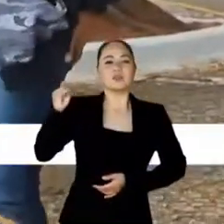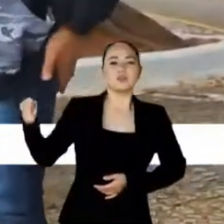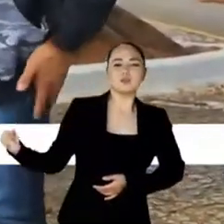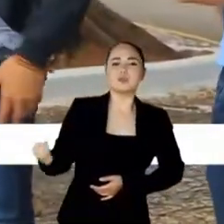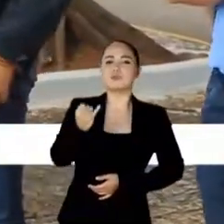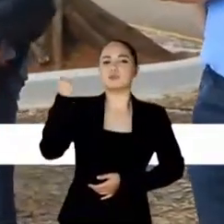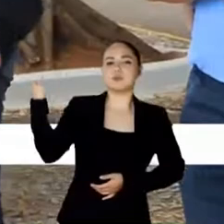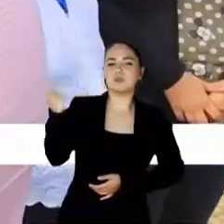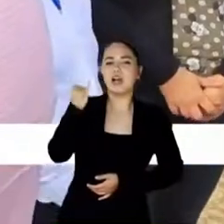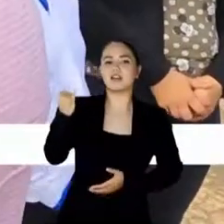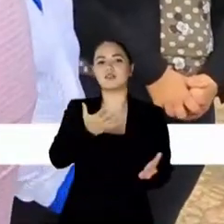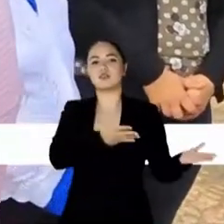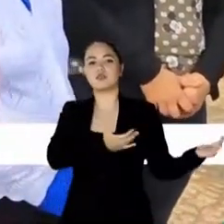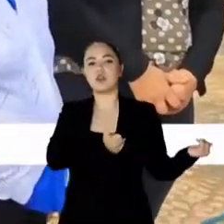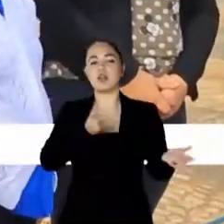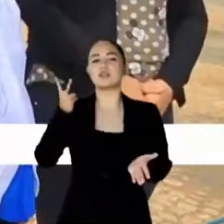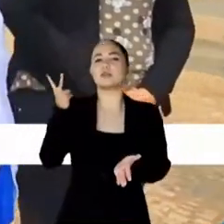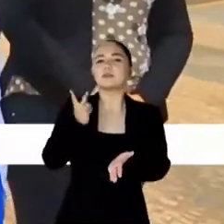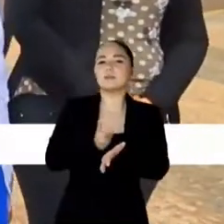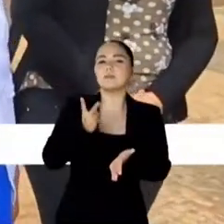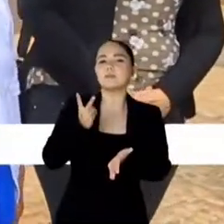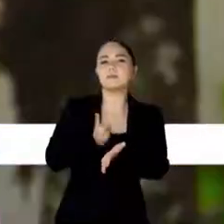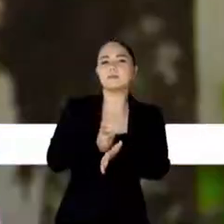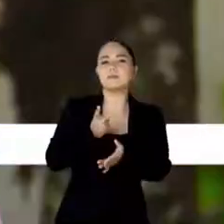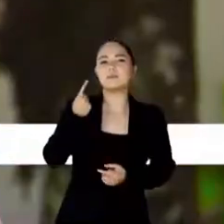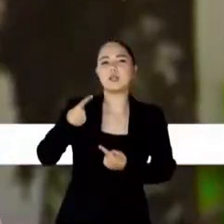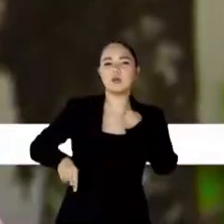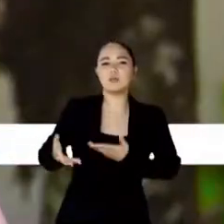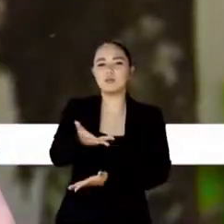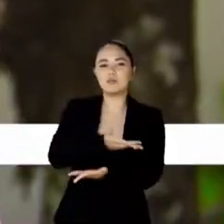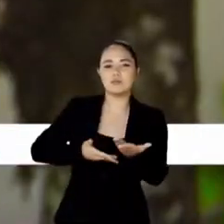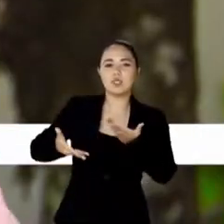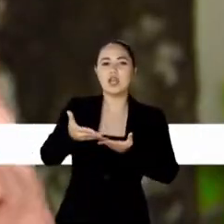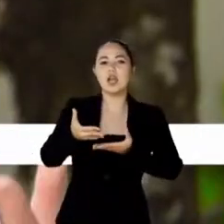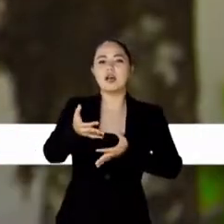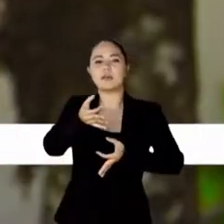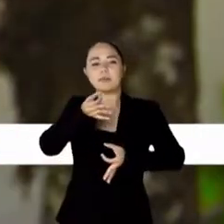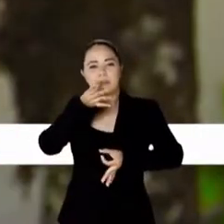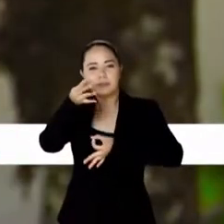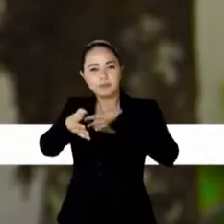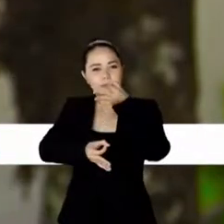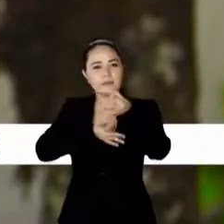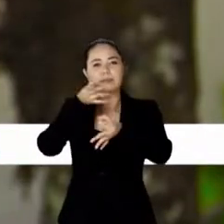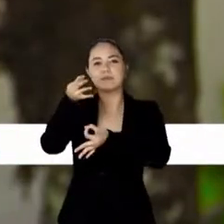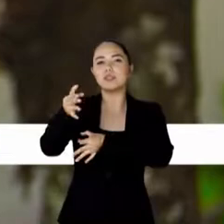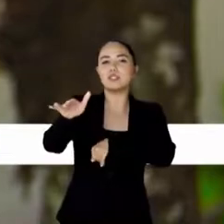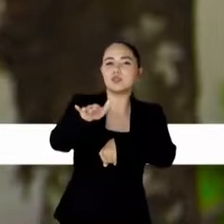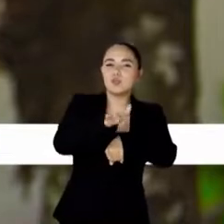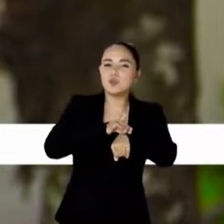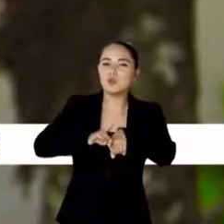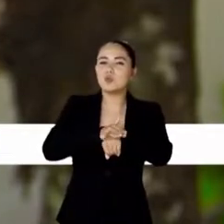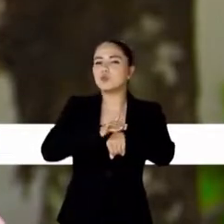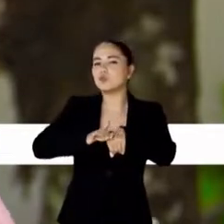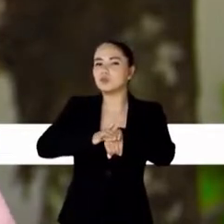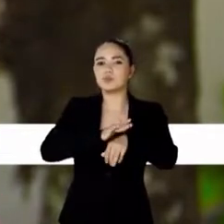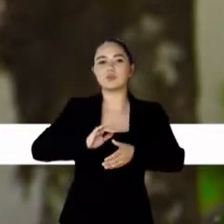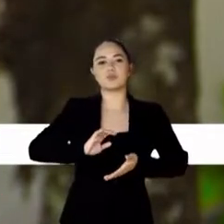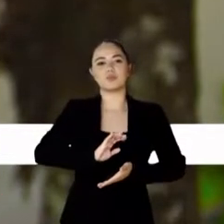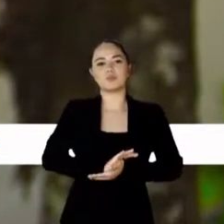É fundamental que o jovem cada vez mais se engalhe, faça a militância, proteste,